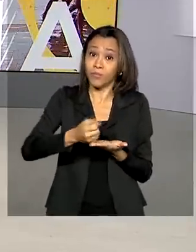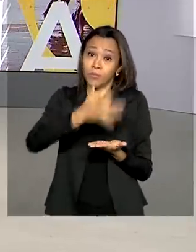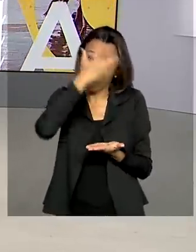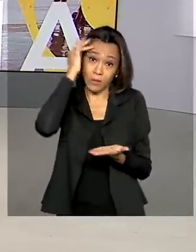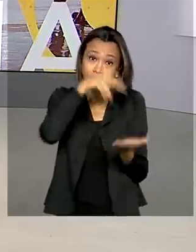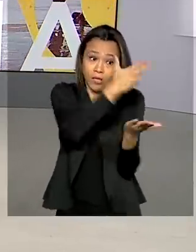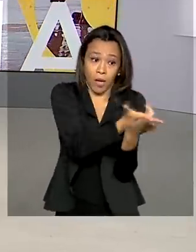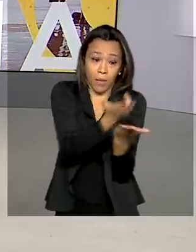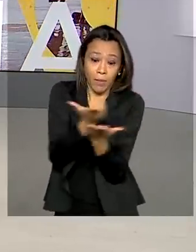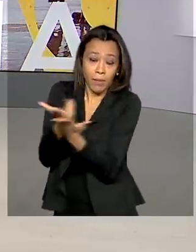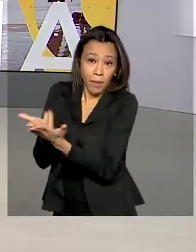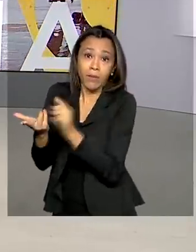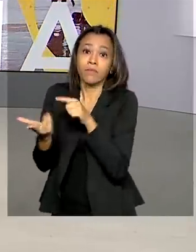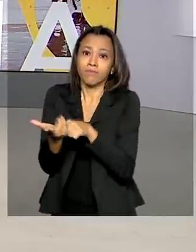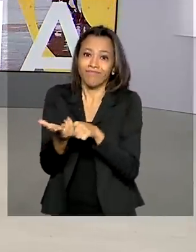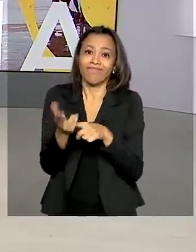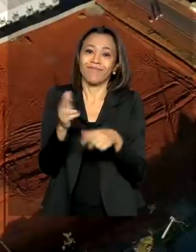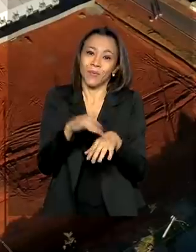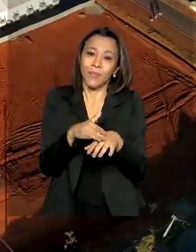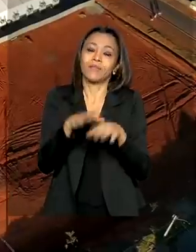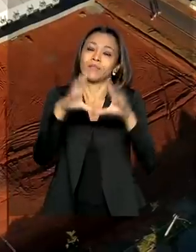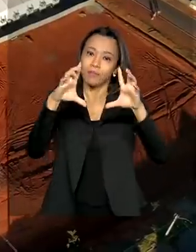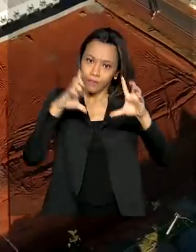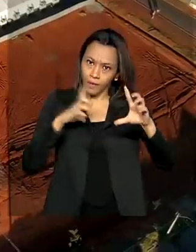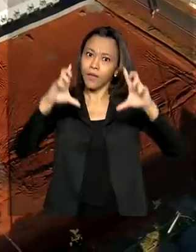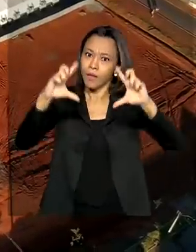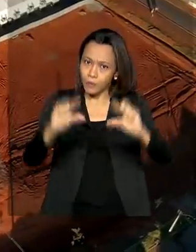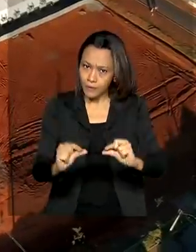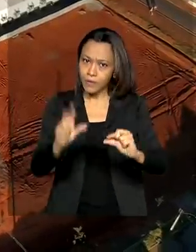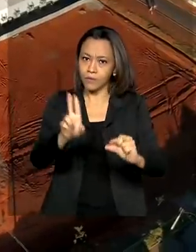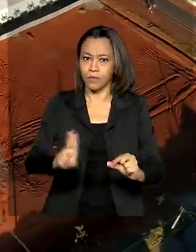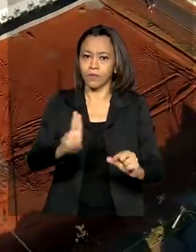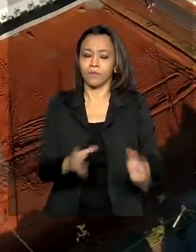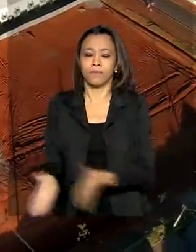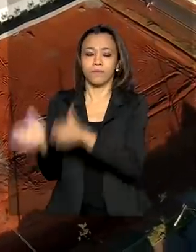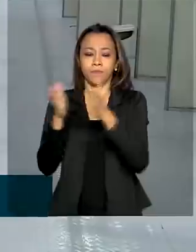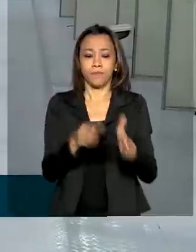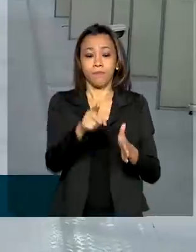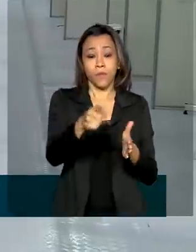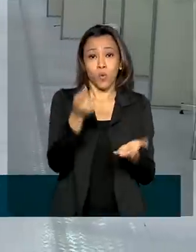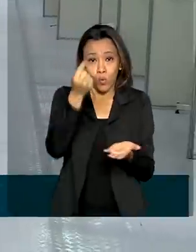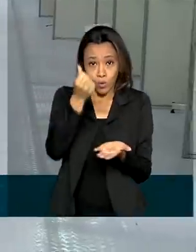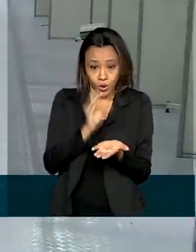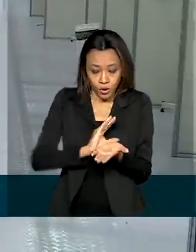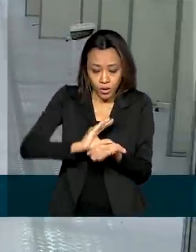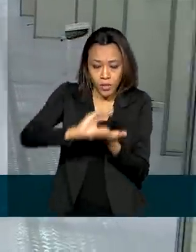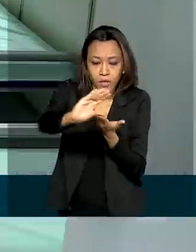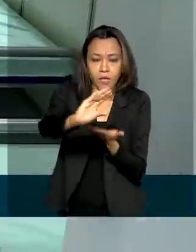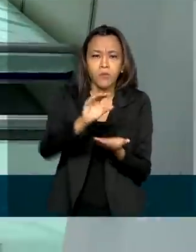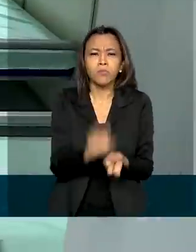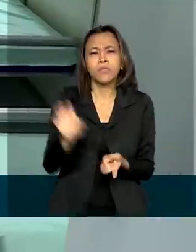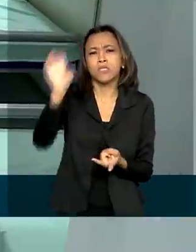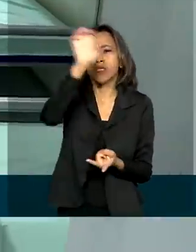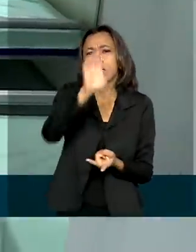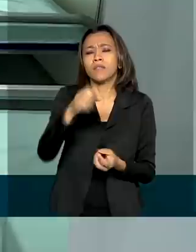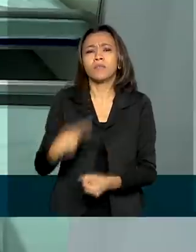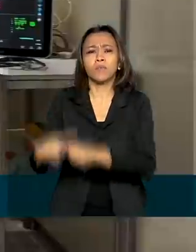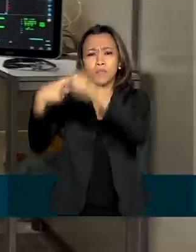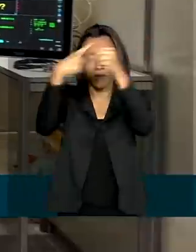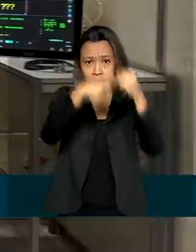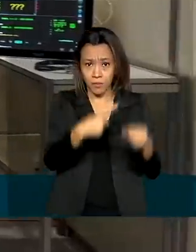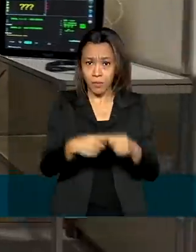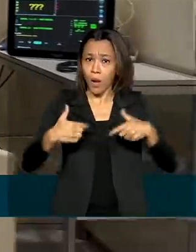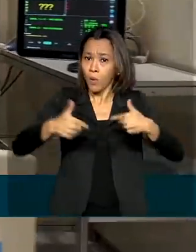tem apresentado queda. Os recursos repassados aos estados e municípios para combater o novo